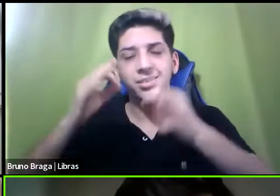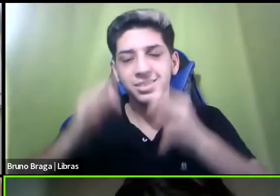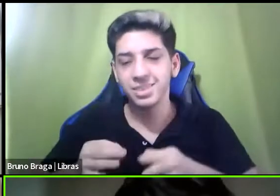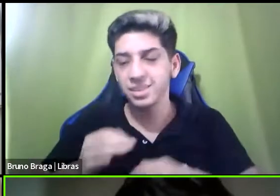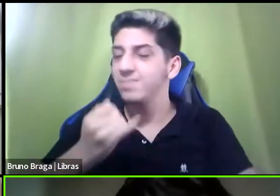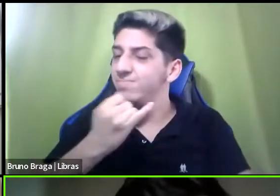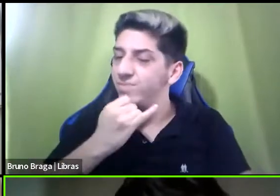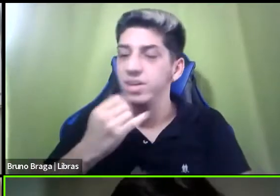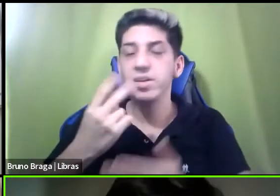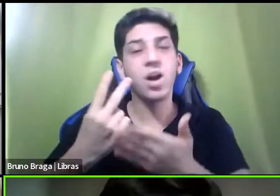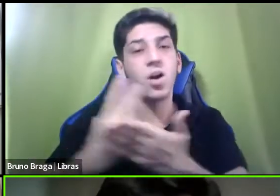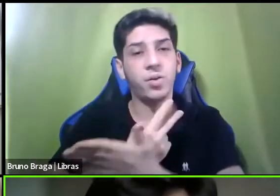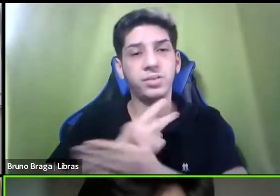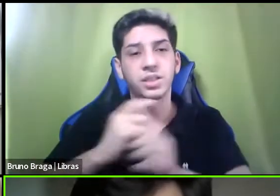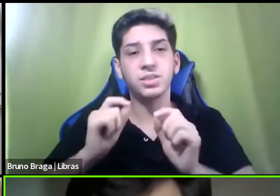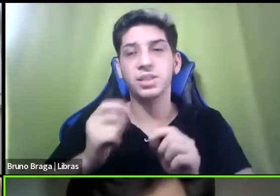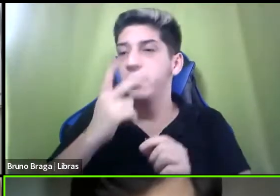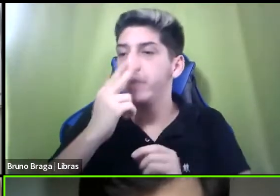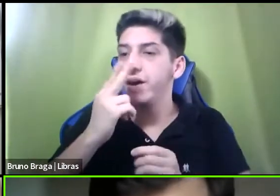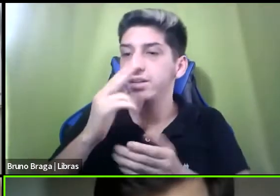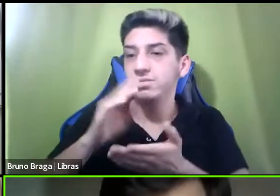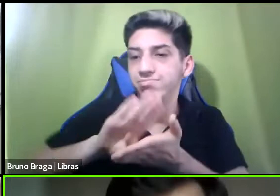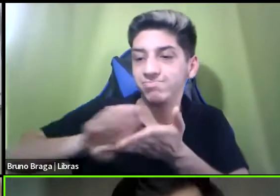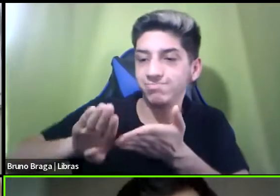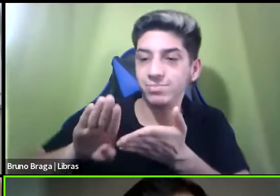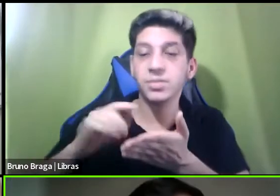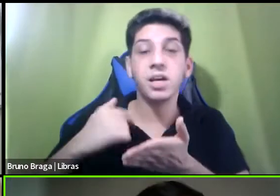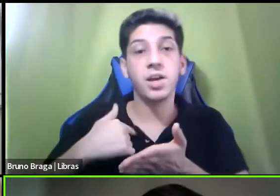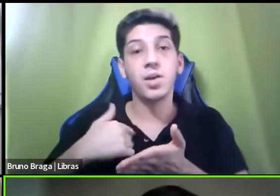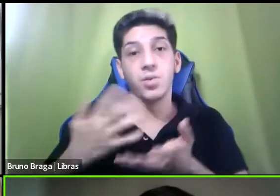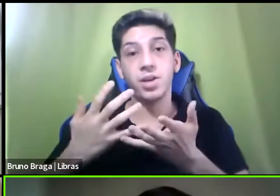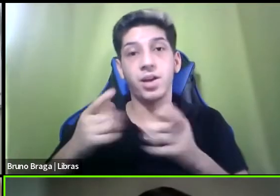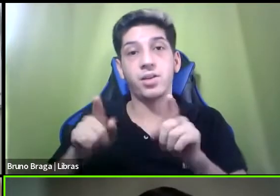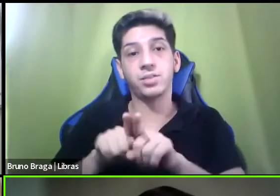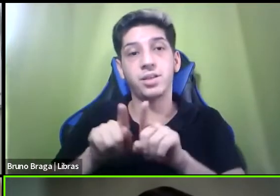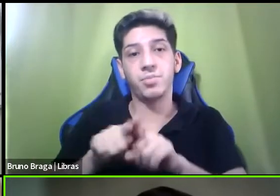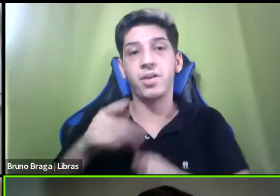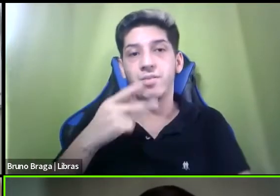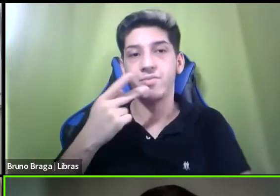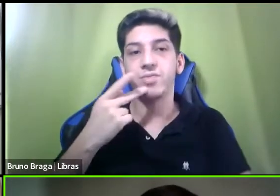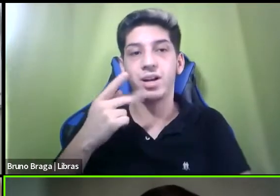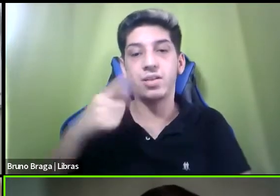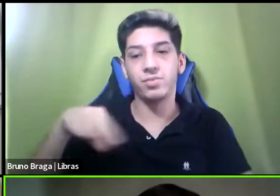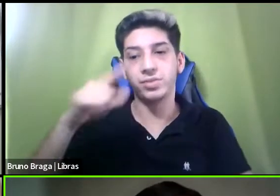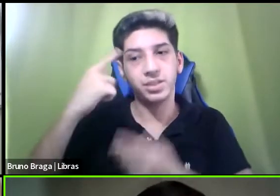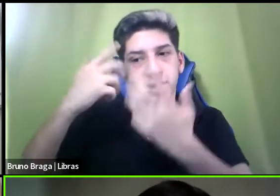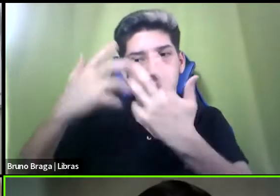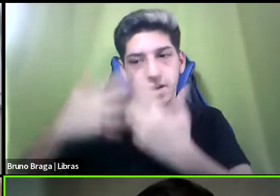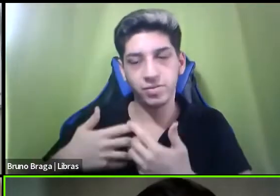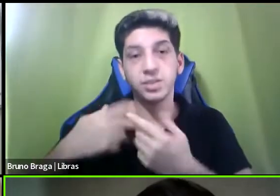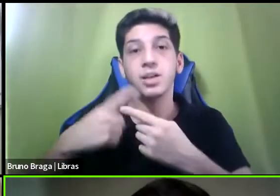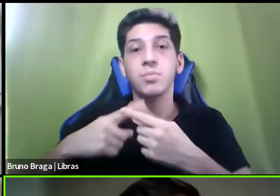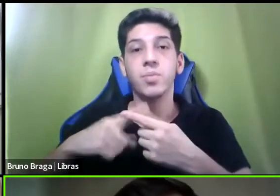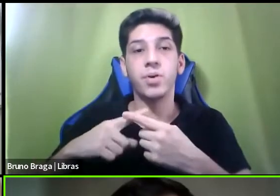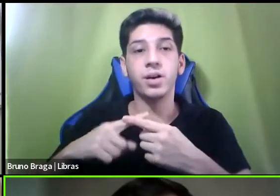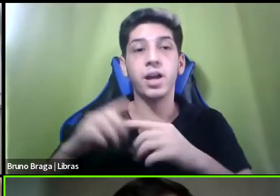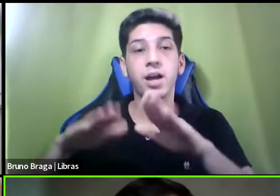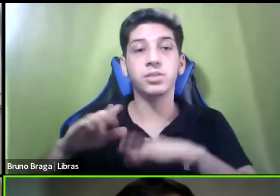invisibiliza e aqui eu queria fazer uma provocação com vocês porque normalmente a gente trata